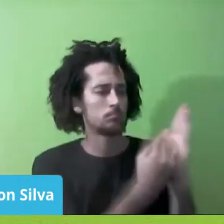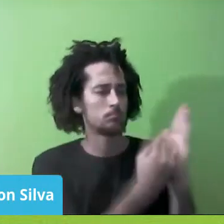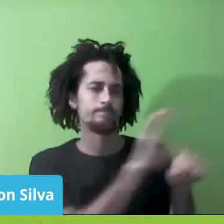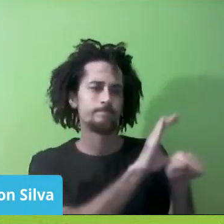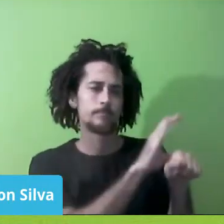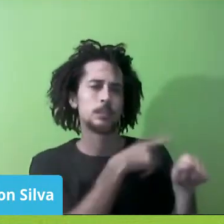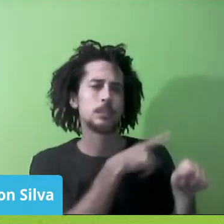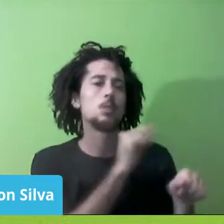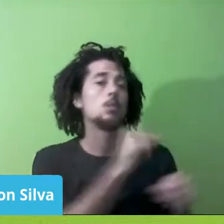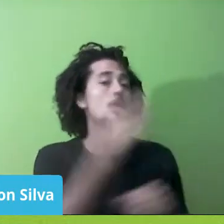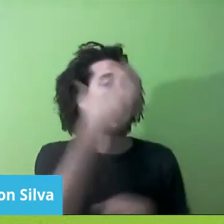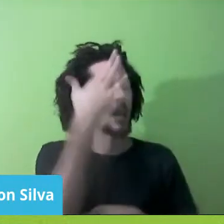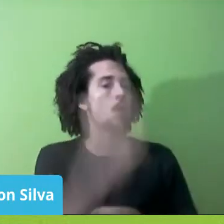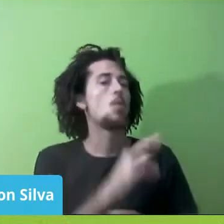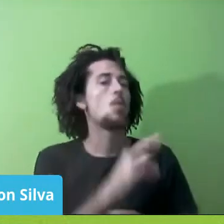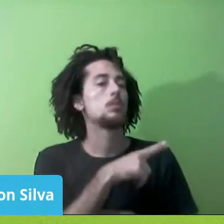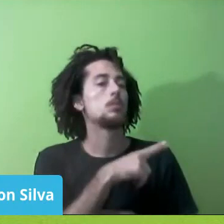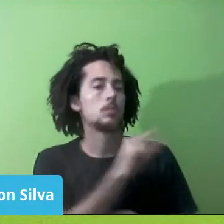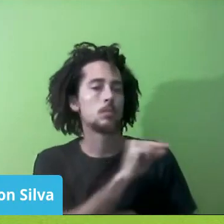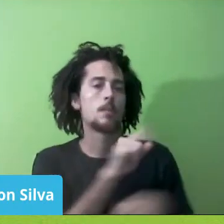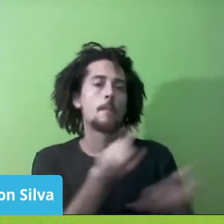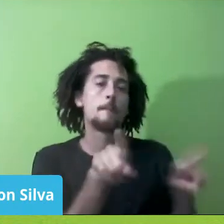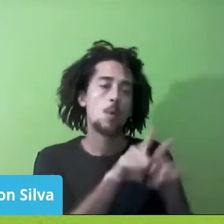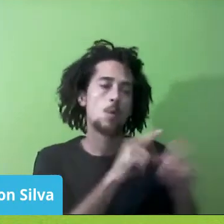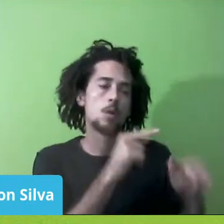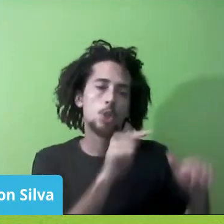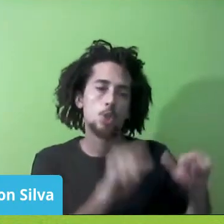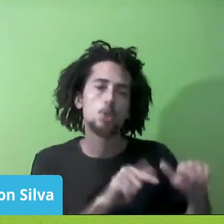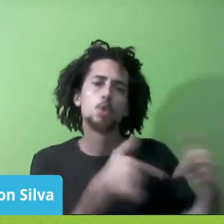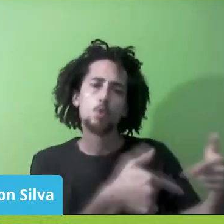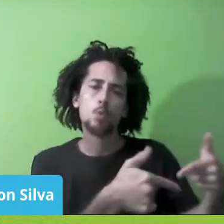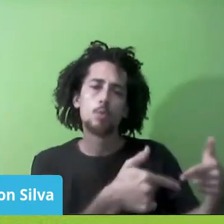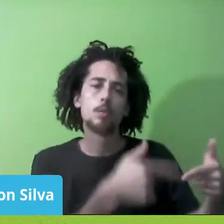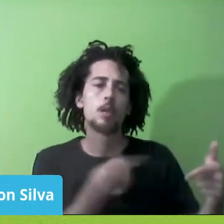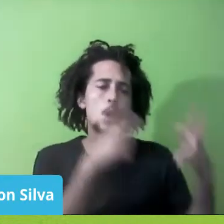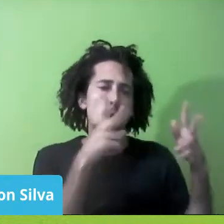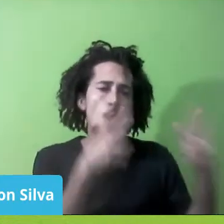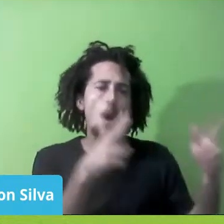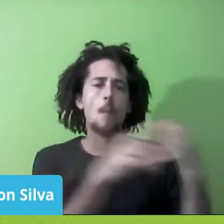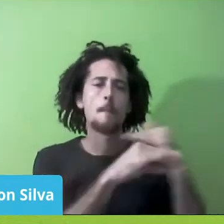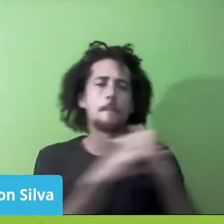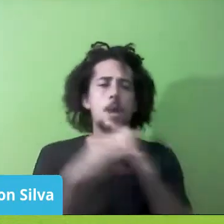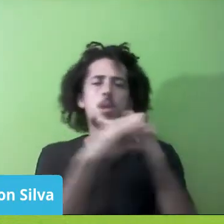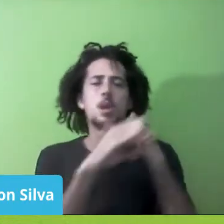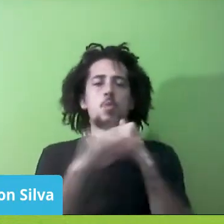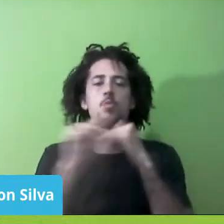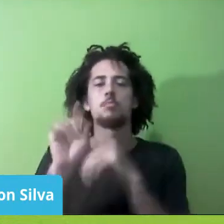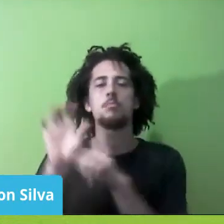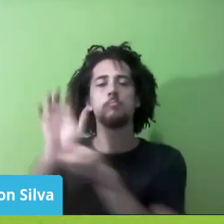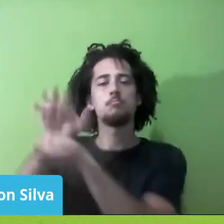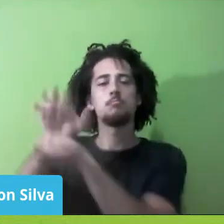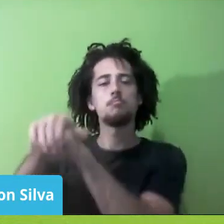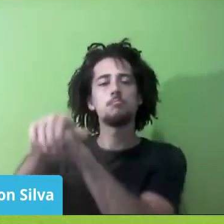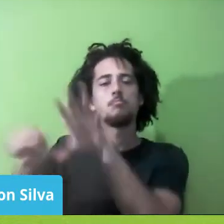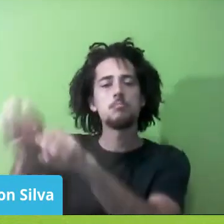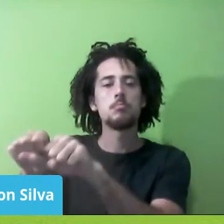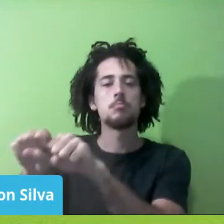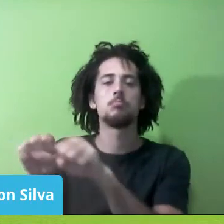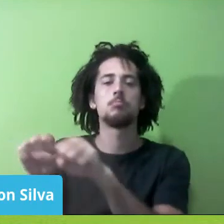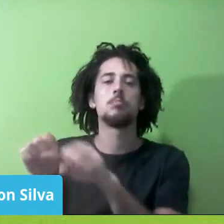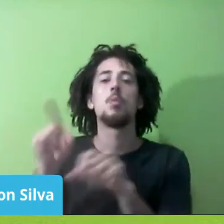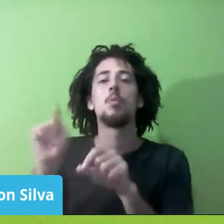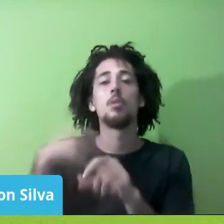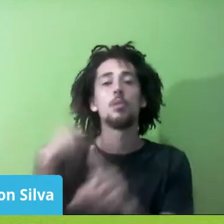porque são lutas que, elas enfrentam o mesmo padrão de dominação, então, para onde você andar, você vai encontrar respostas